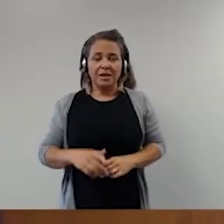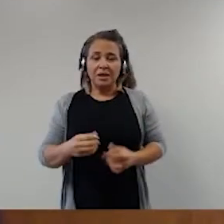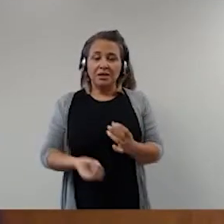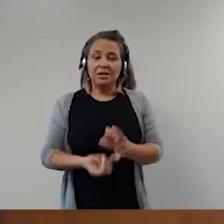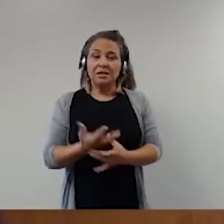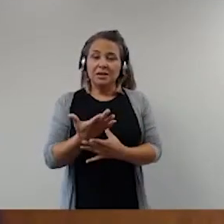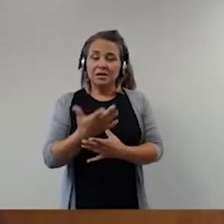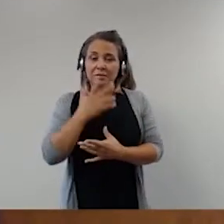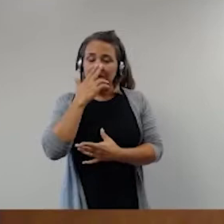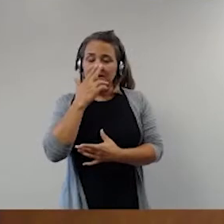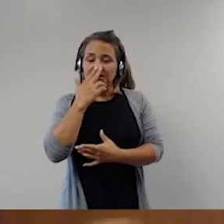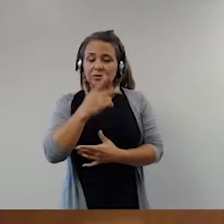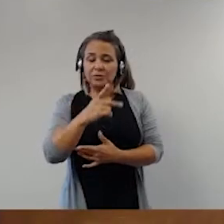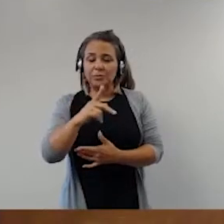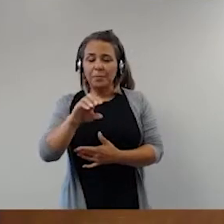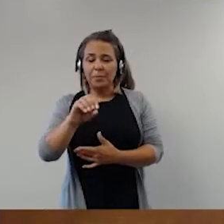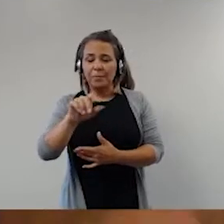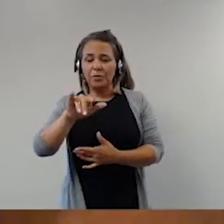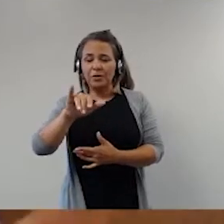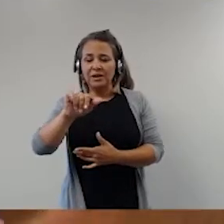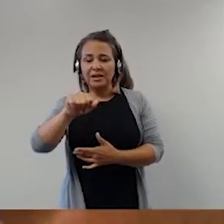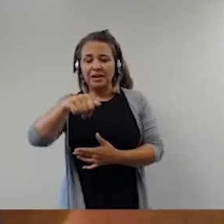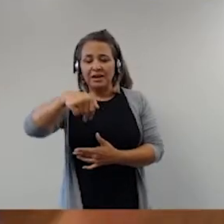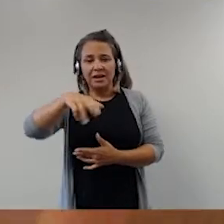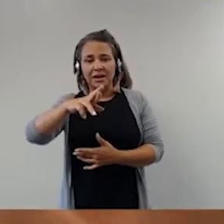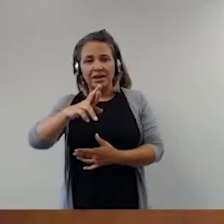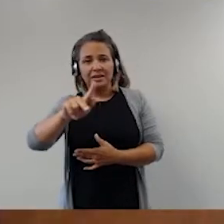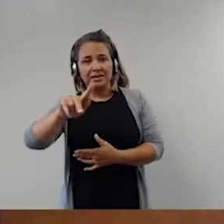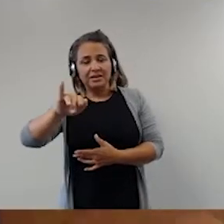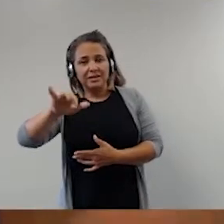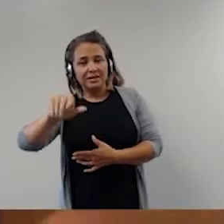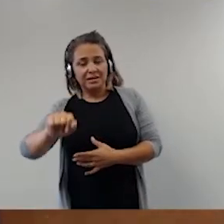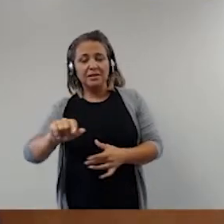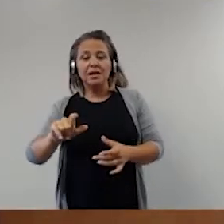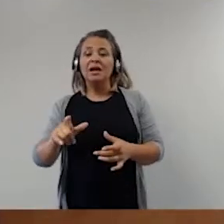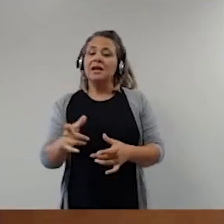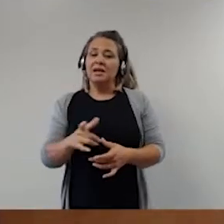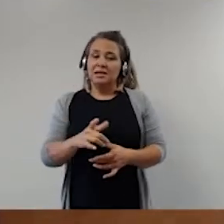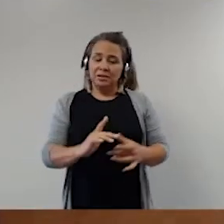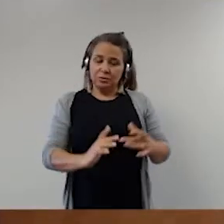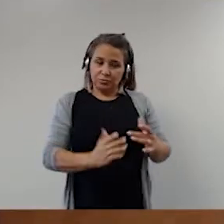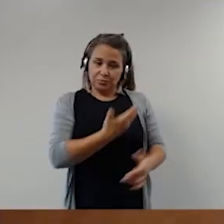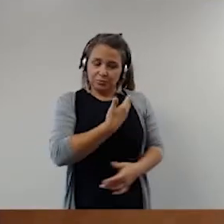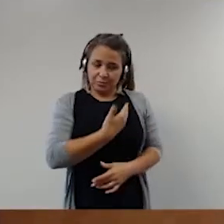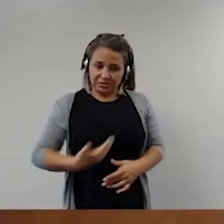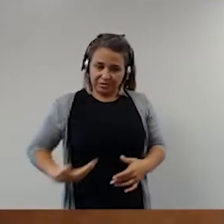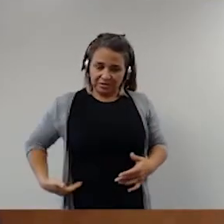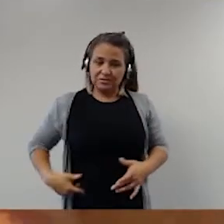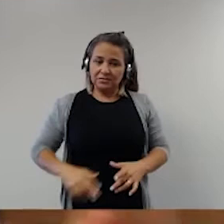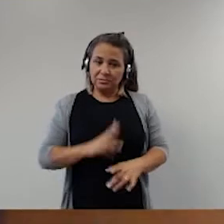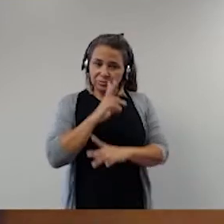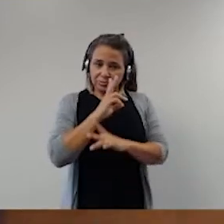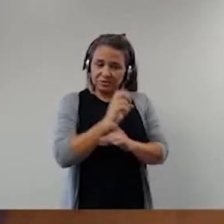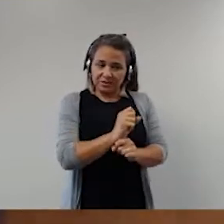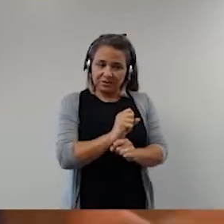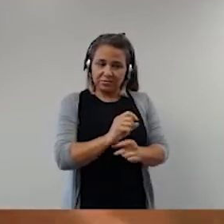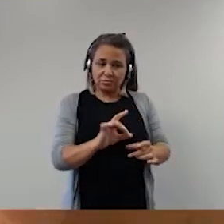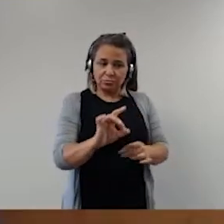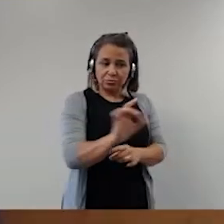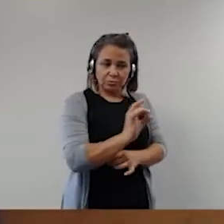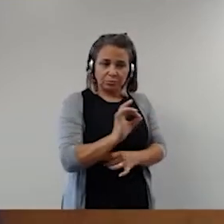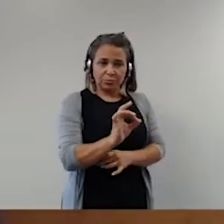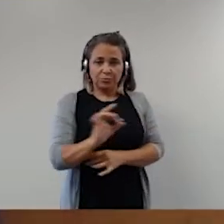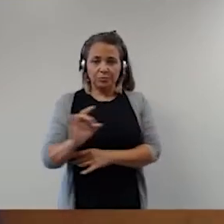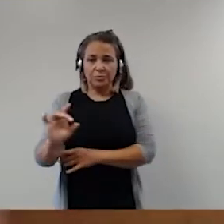poliarquia em que os poderes devem ser independentes e harmônicos entre si e exercem